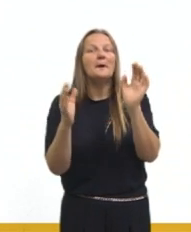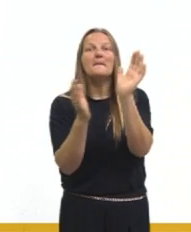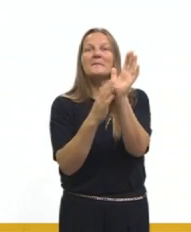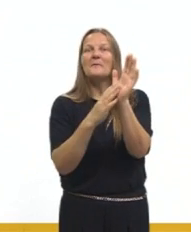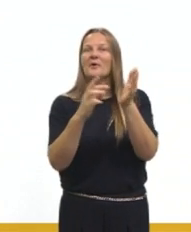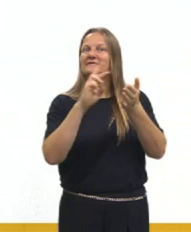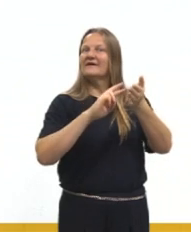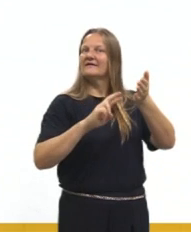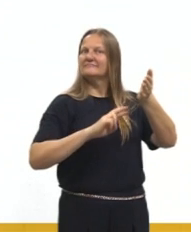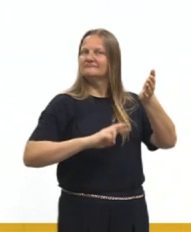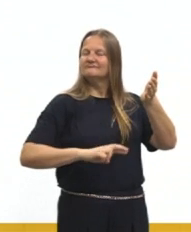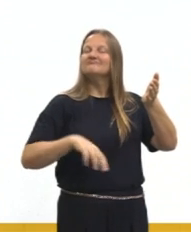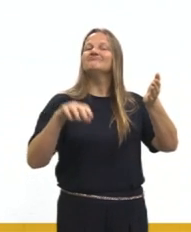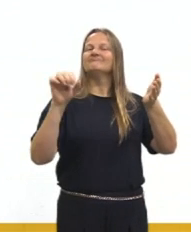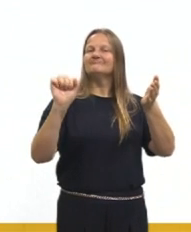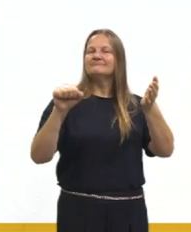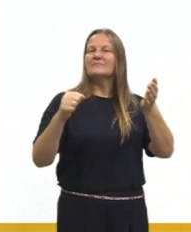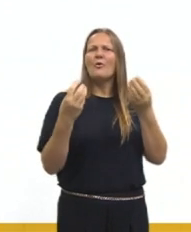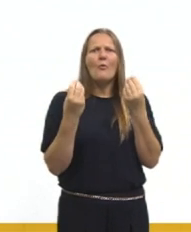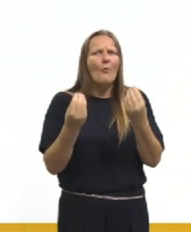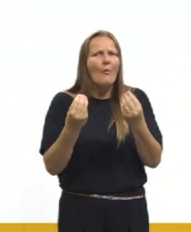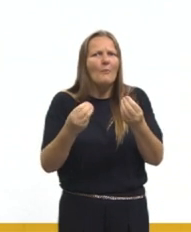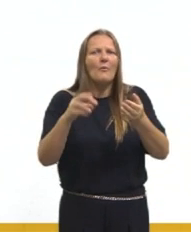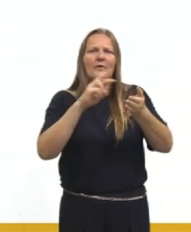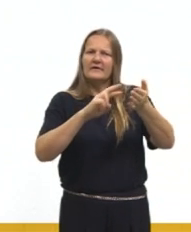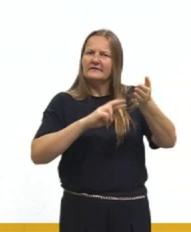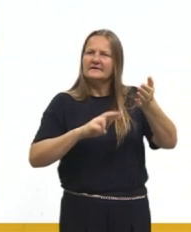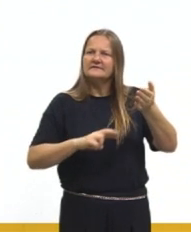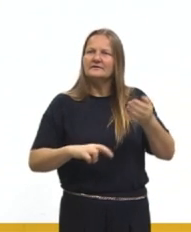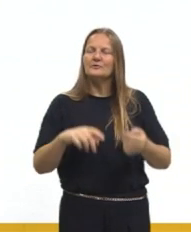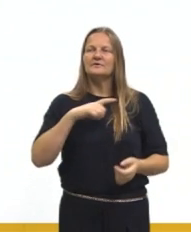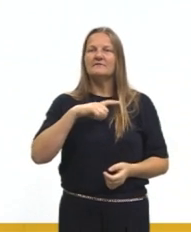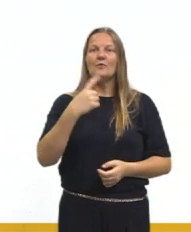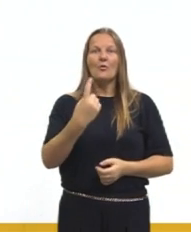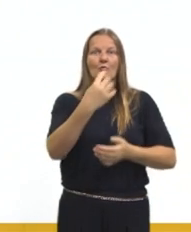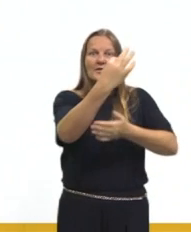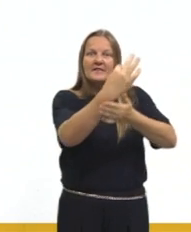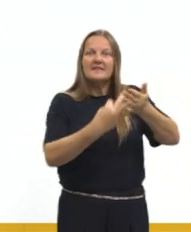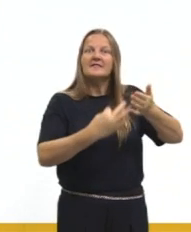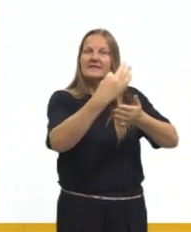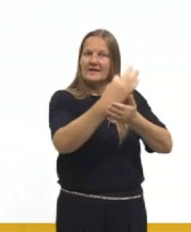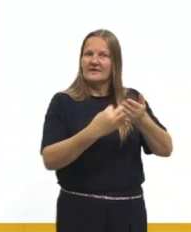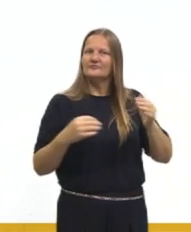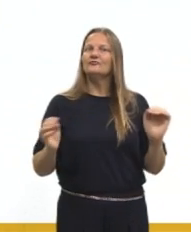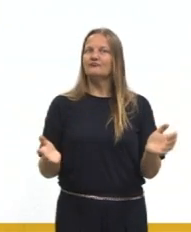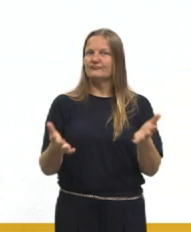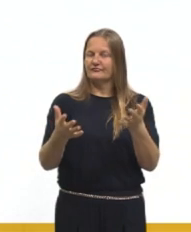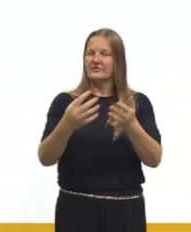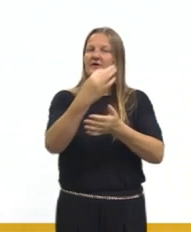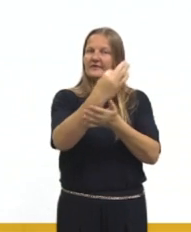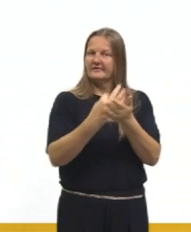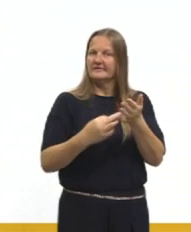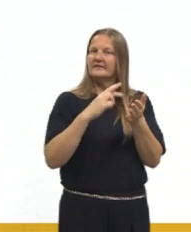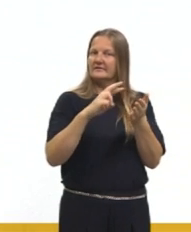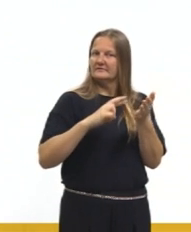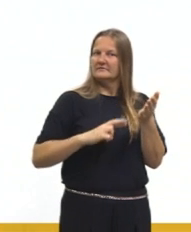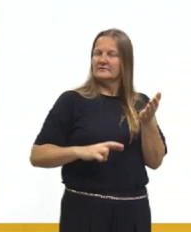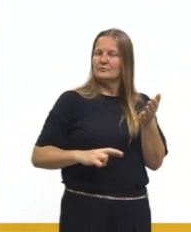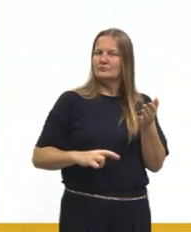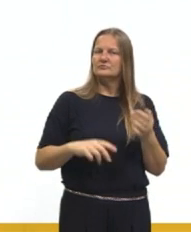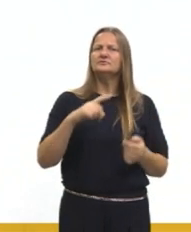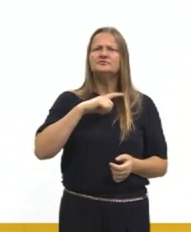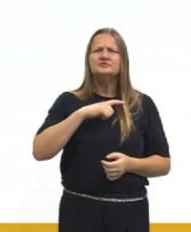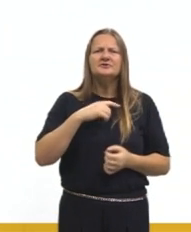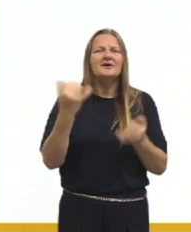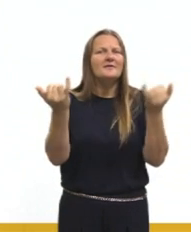de redação. Como assim? Um dos textos motivadores da nossa prova de redação falava,